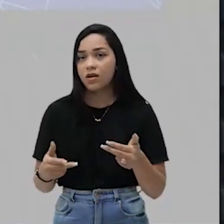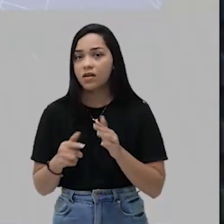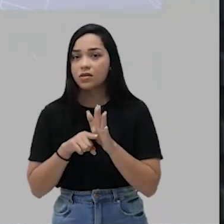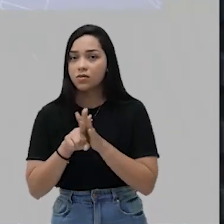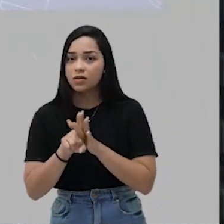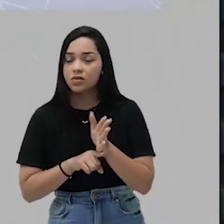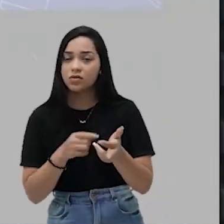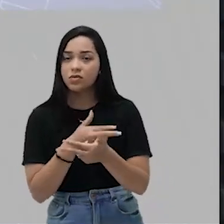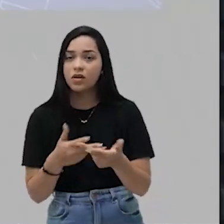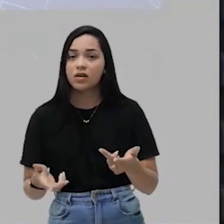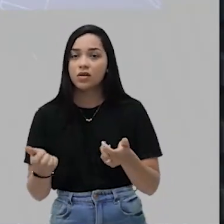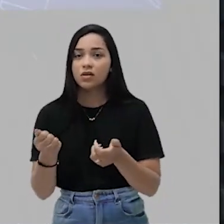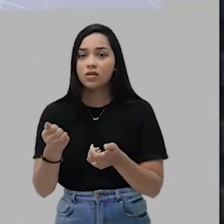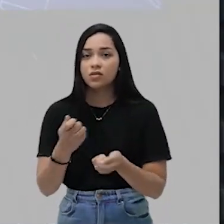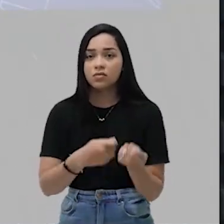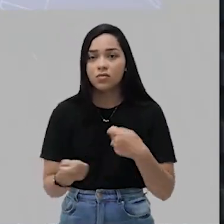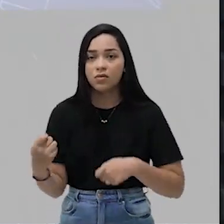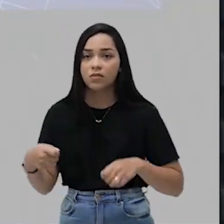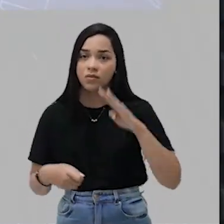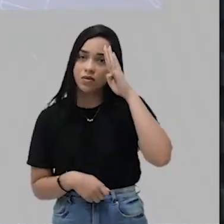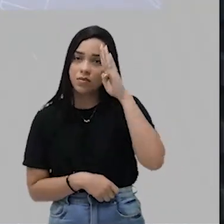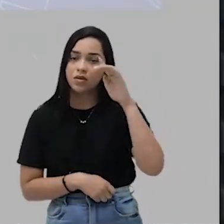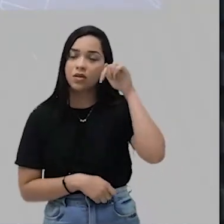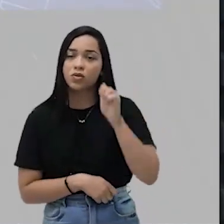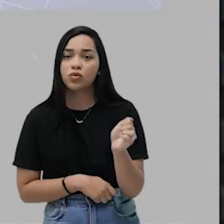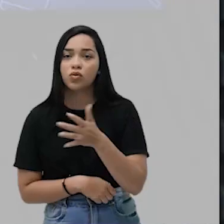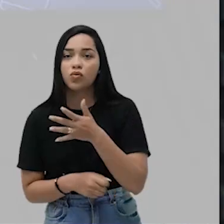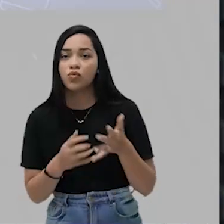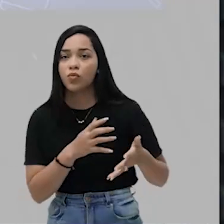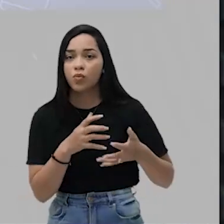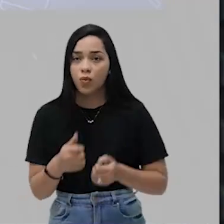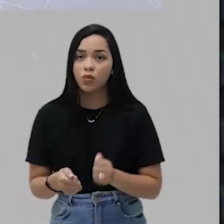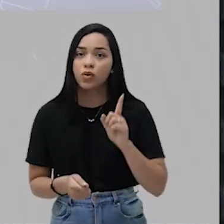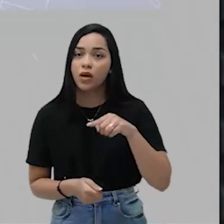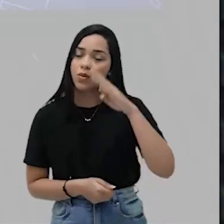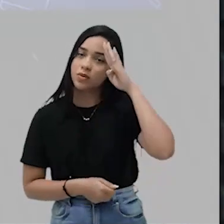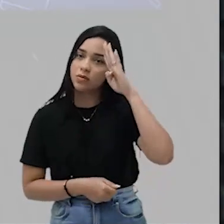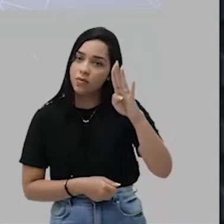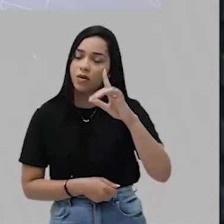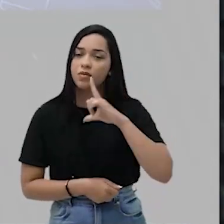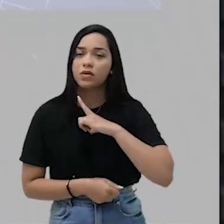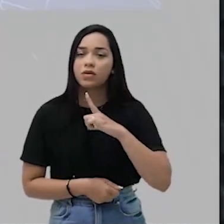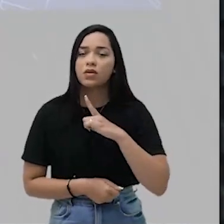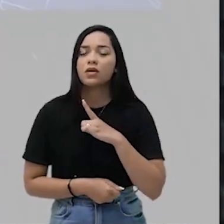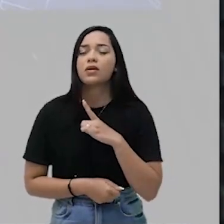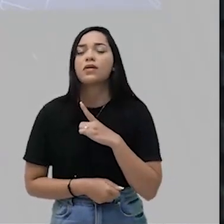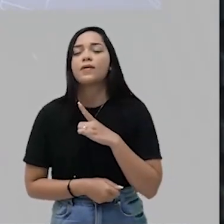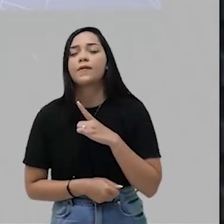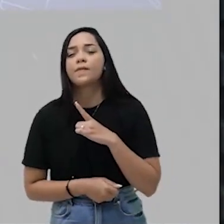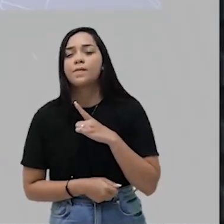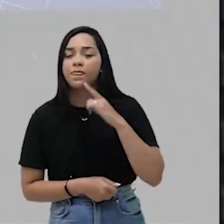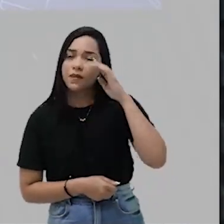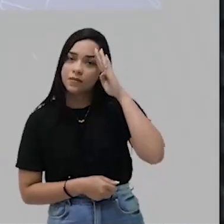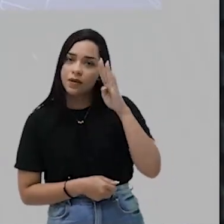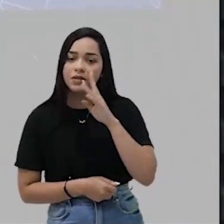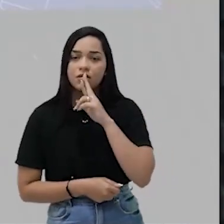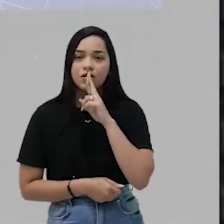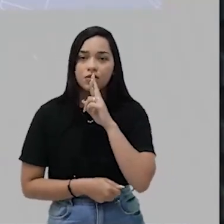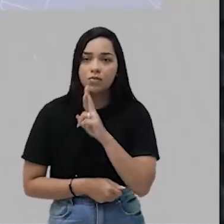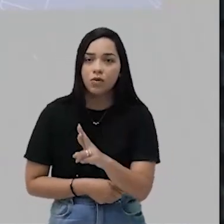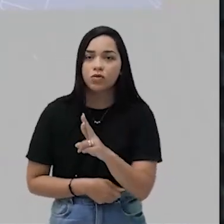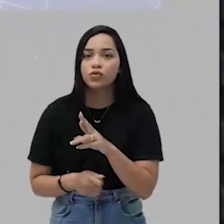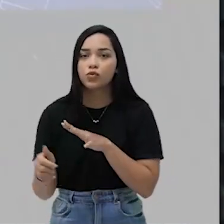de atividades mercantis, principalmente aqui no novo mundo. Esse é um dos principais desdobramentos, um dos principais resultados